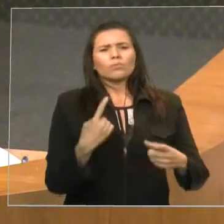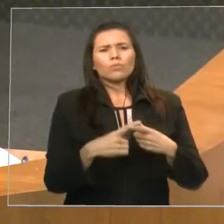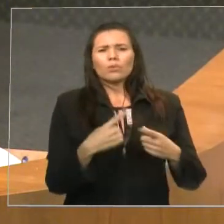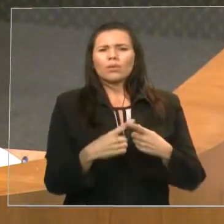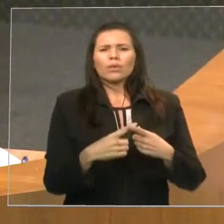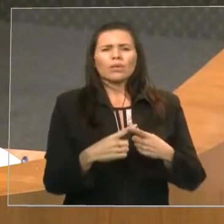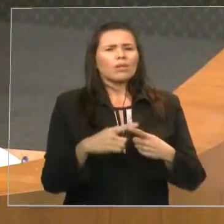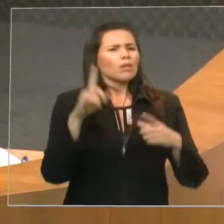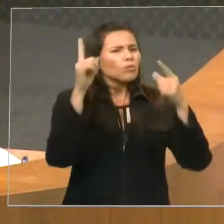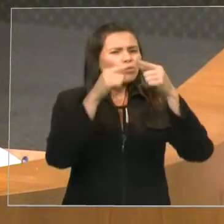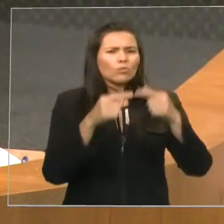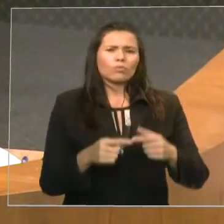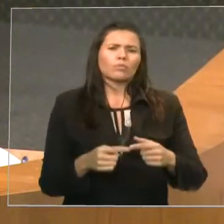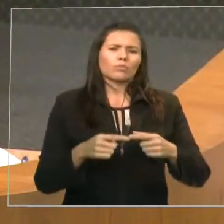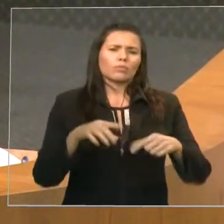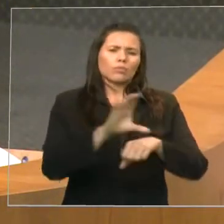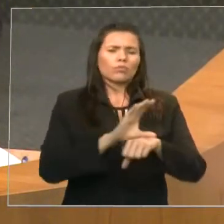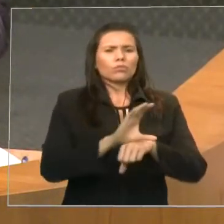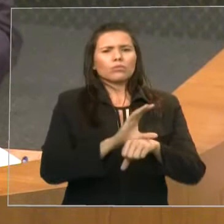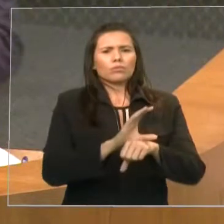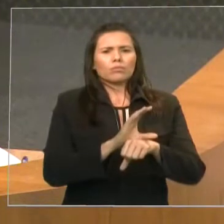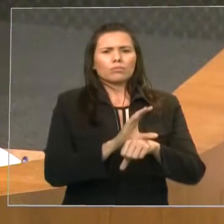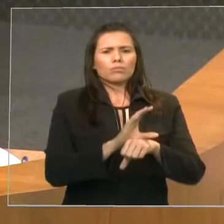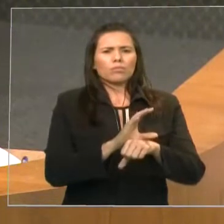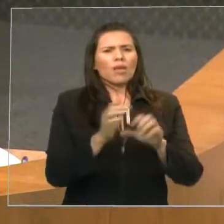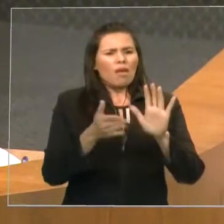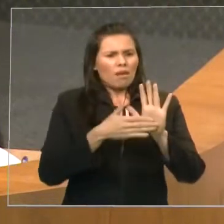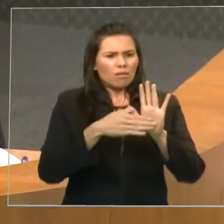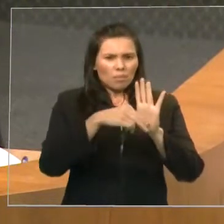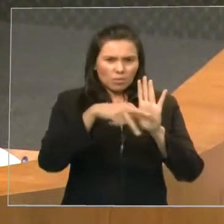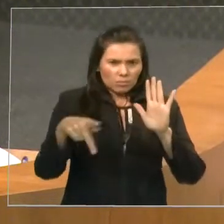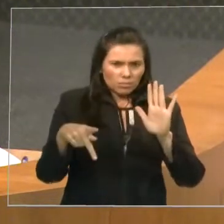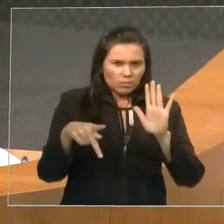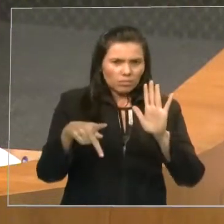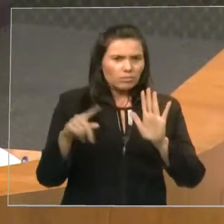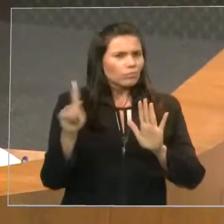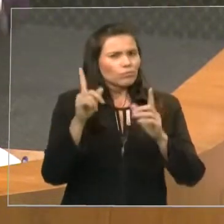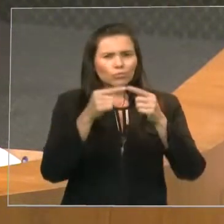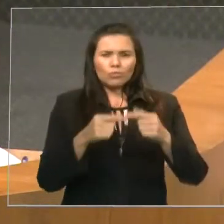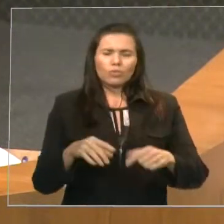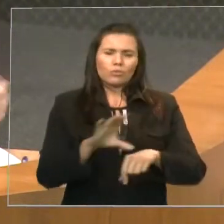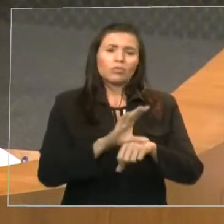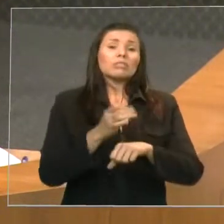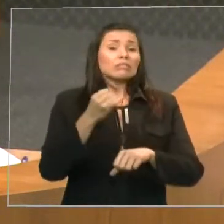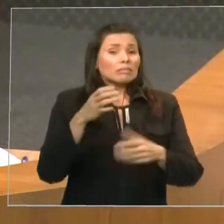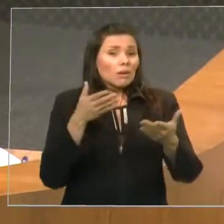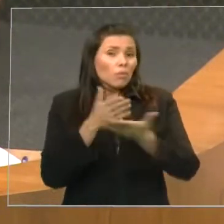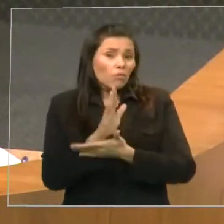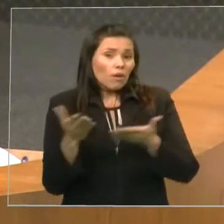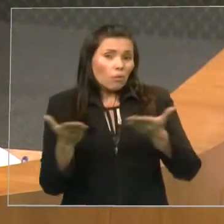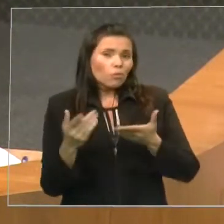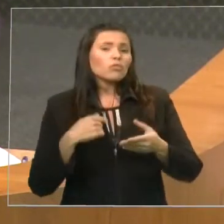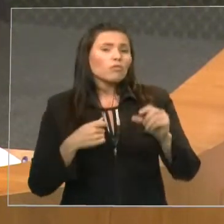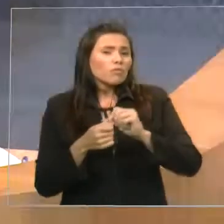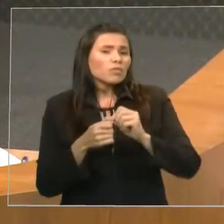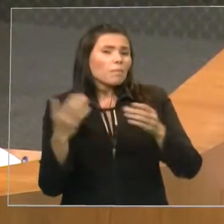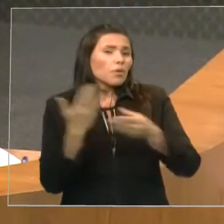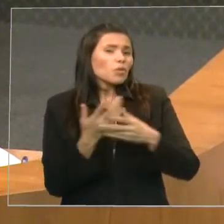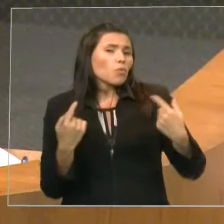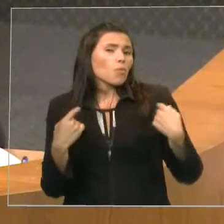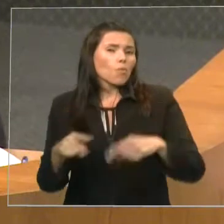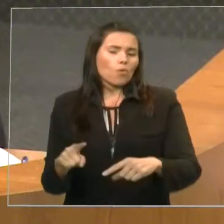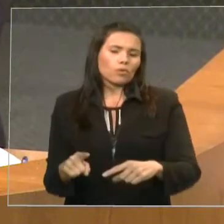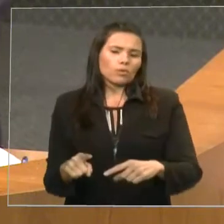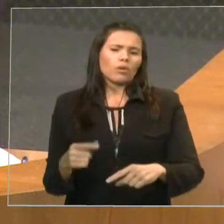ação, caso essa medida provisória seja aprovada. E vamos à Brasília, junto à